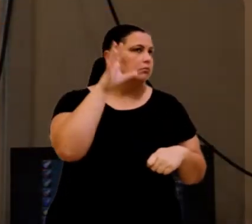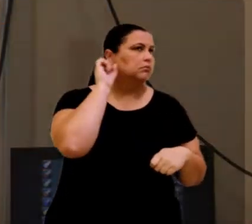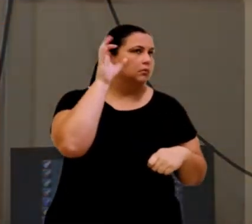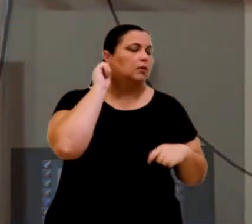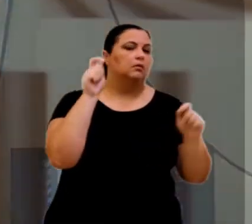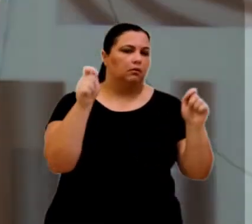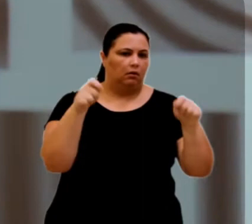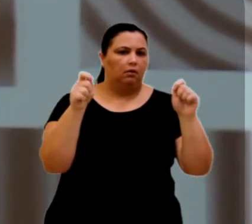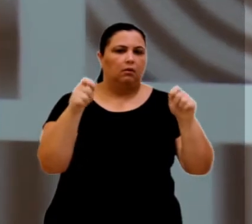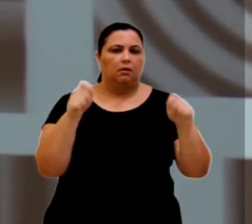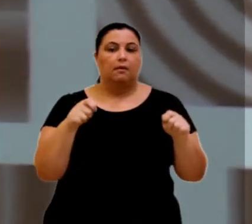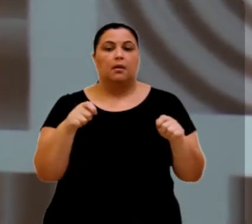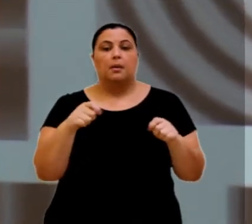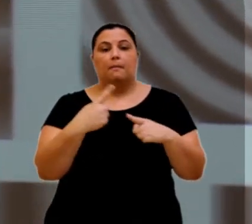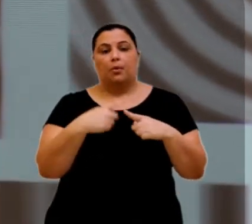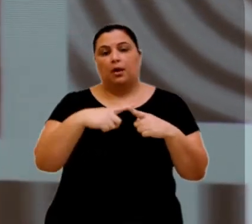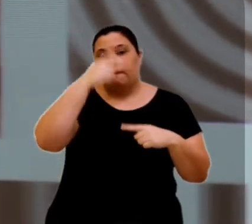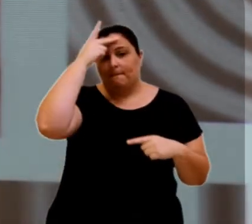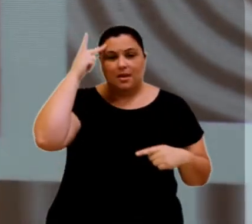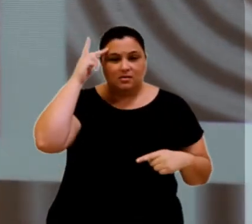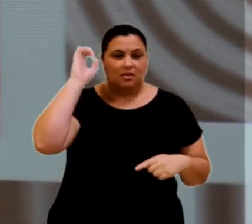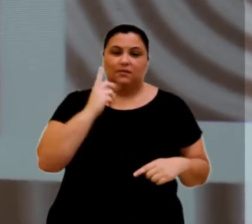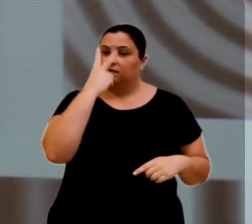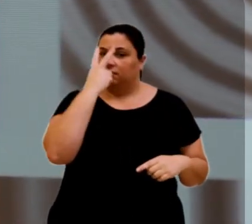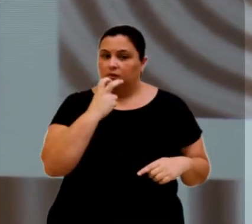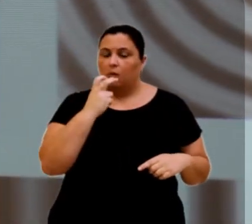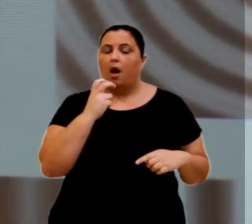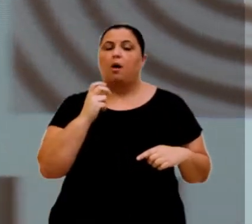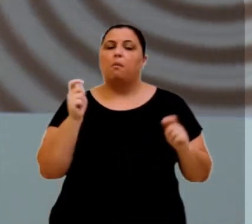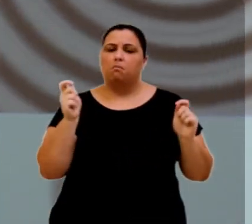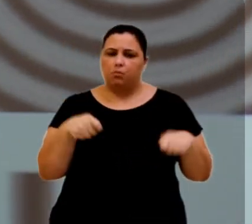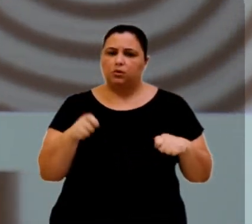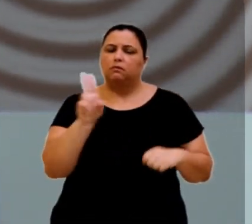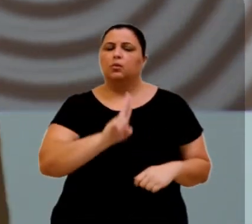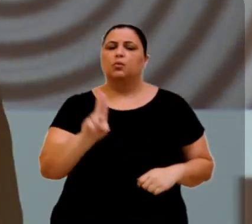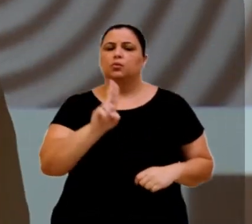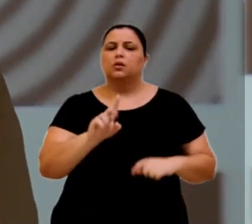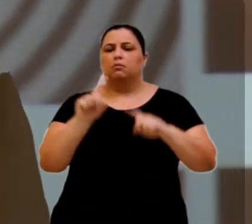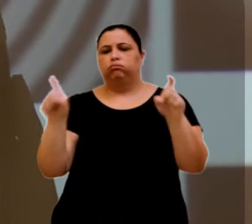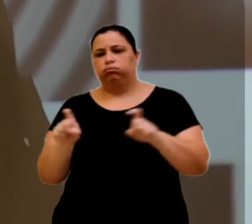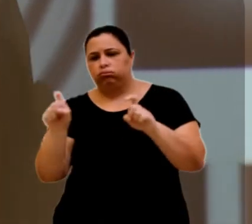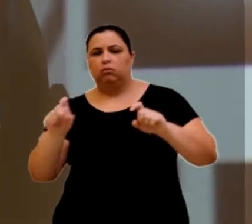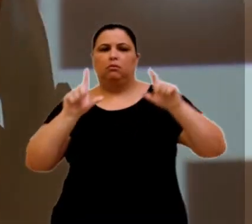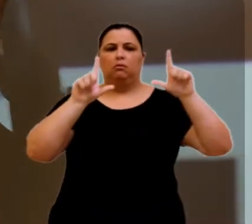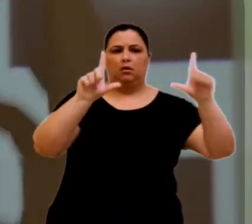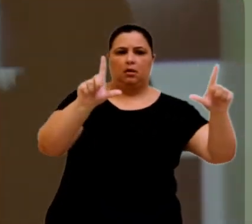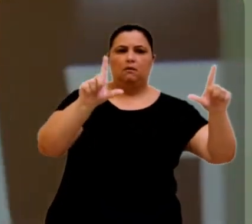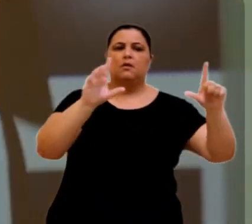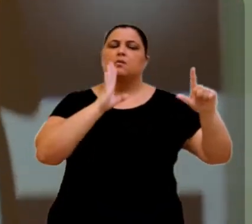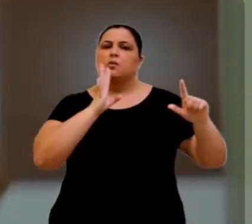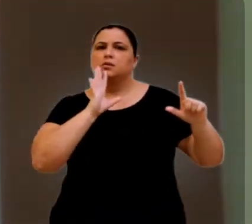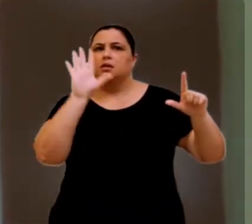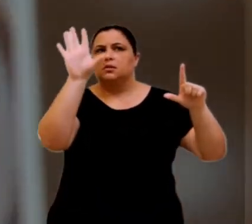auxiliar as pessoas com deficiência visual a utilizar o computador e a lousa digital, promovendo a noção espacial em relação